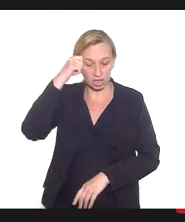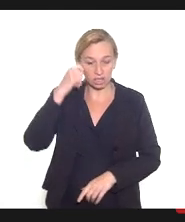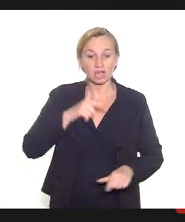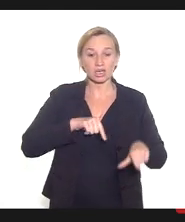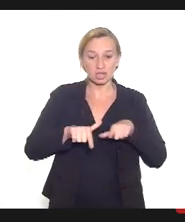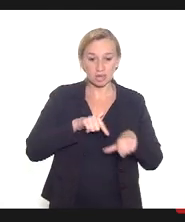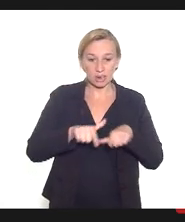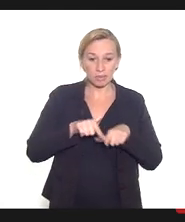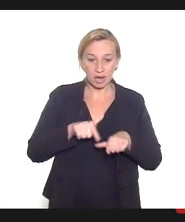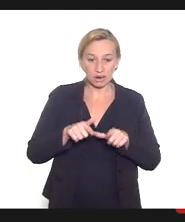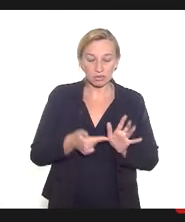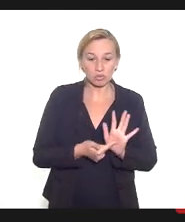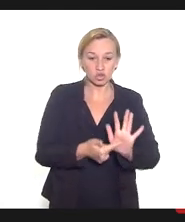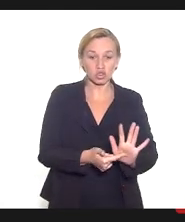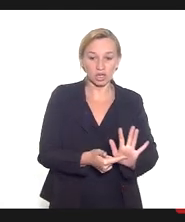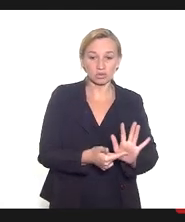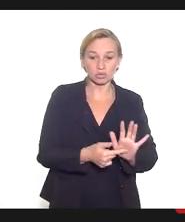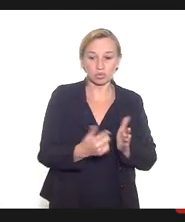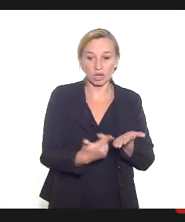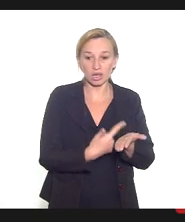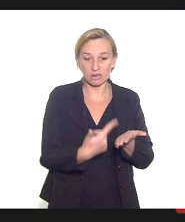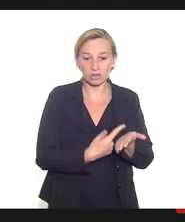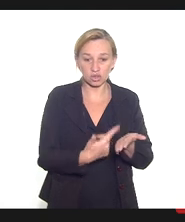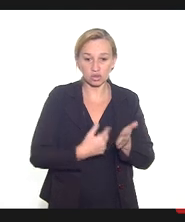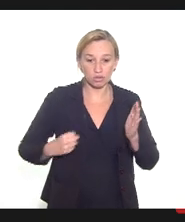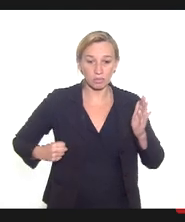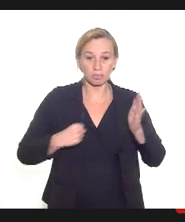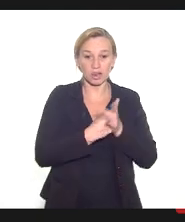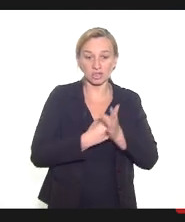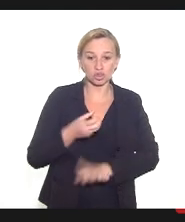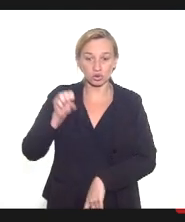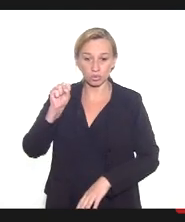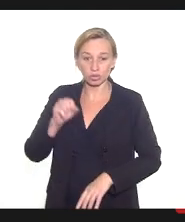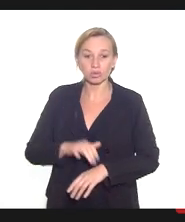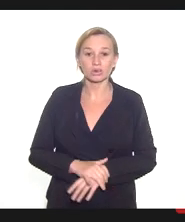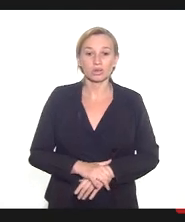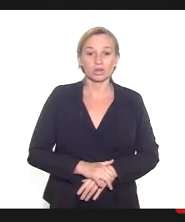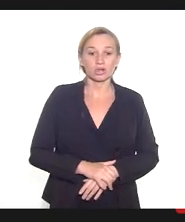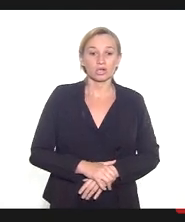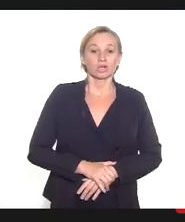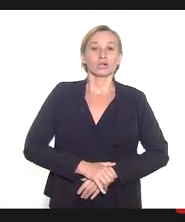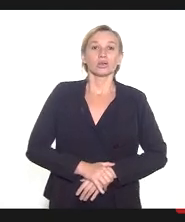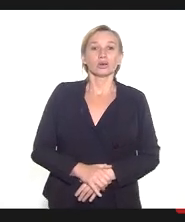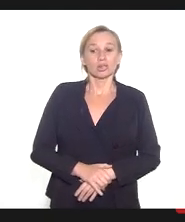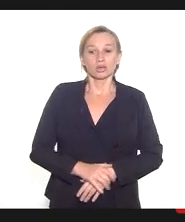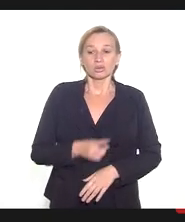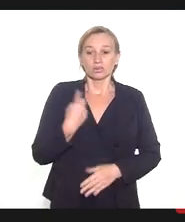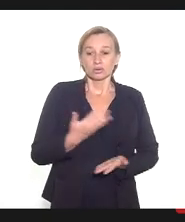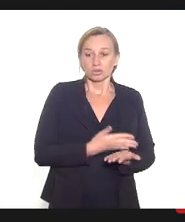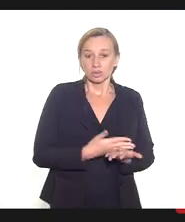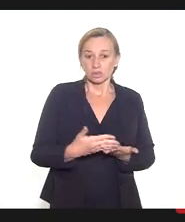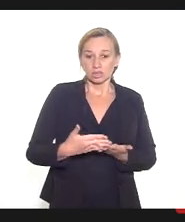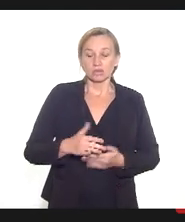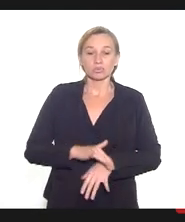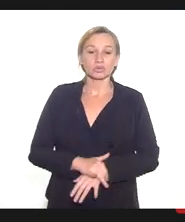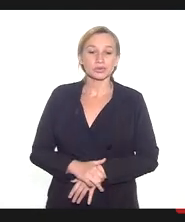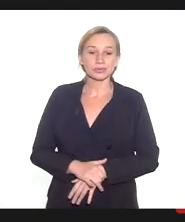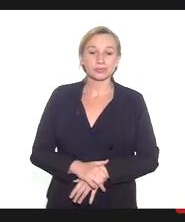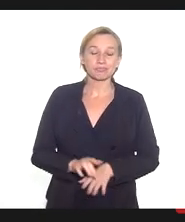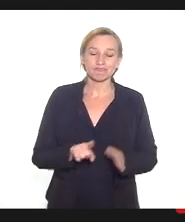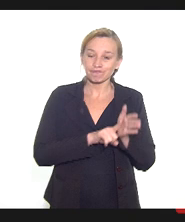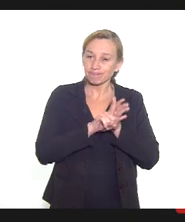trabalho foi publicado numa revista de fator de impacto de oito. E quando a gente começa a